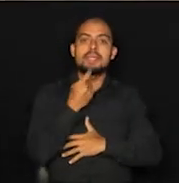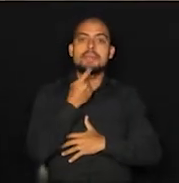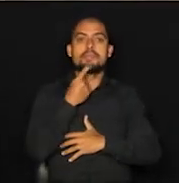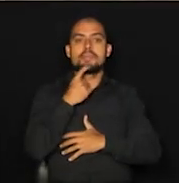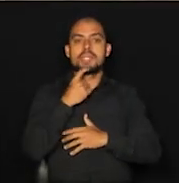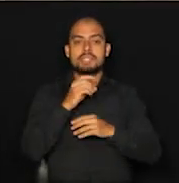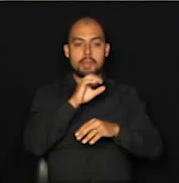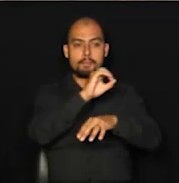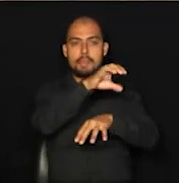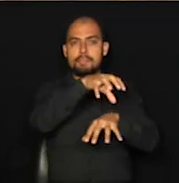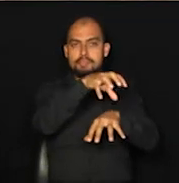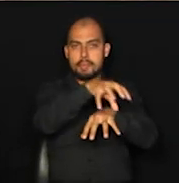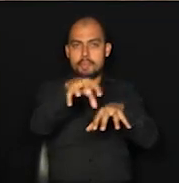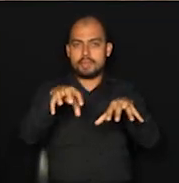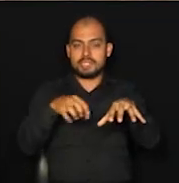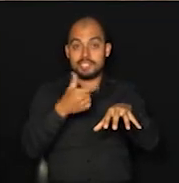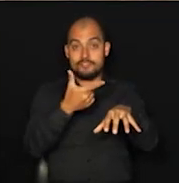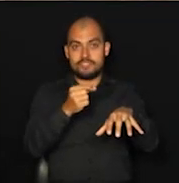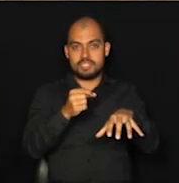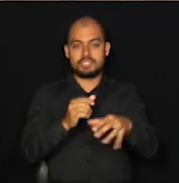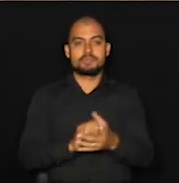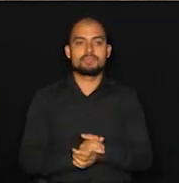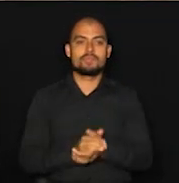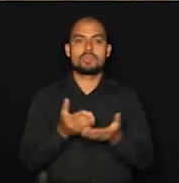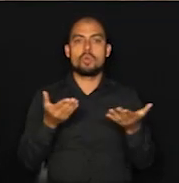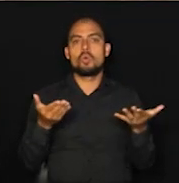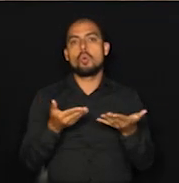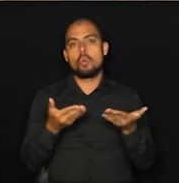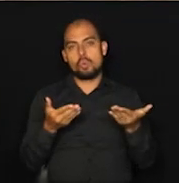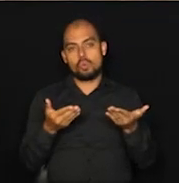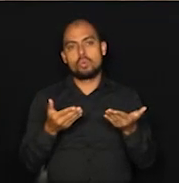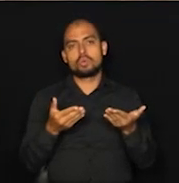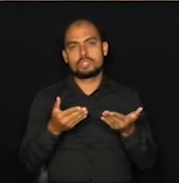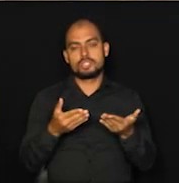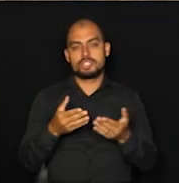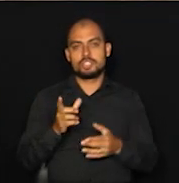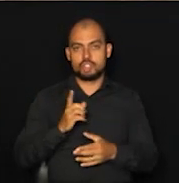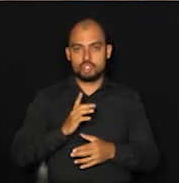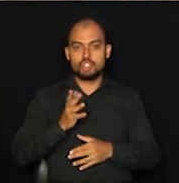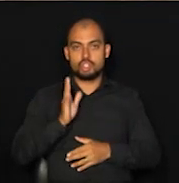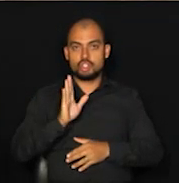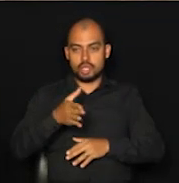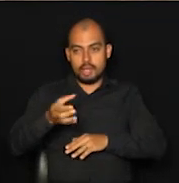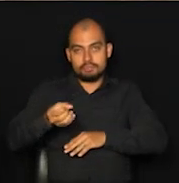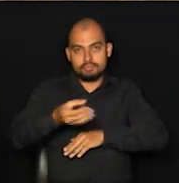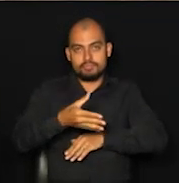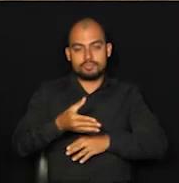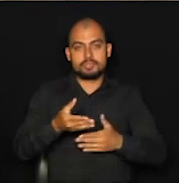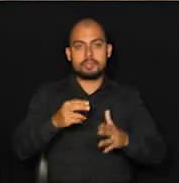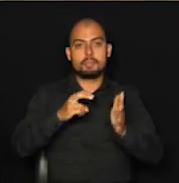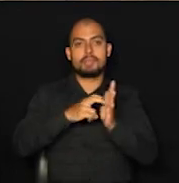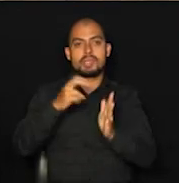cidades. Olha só, até os dados de hoje, a gente já teve atualização aqui de Campinas hoje de manhã,